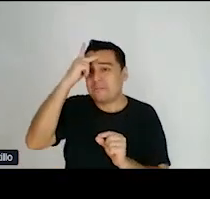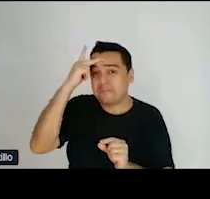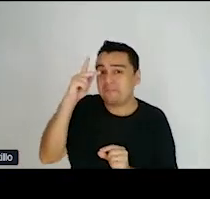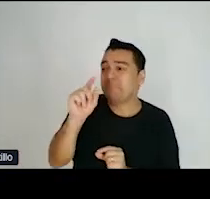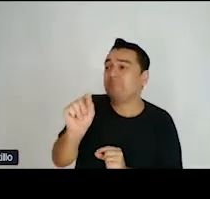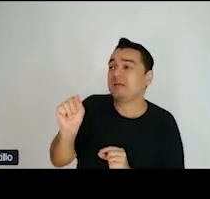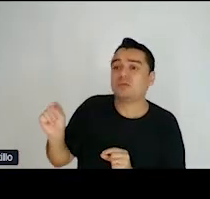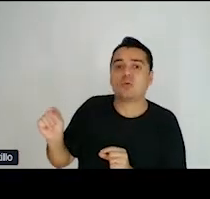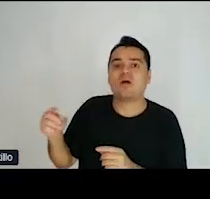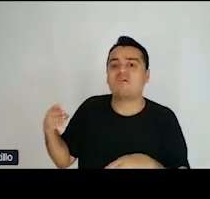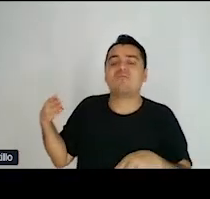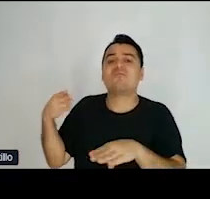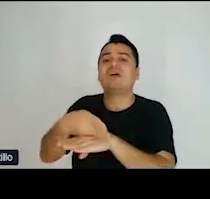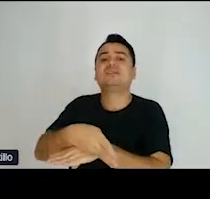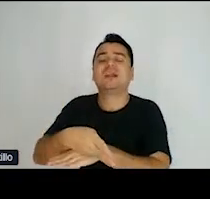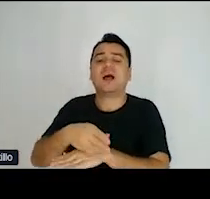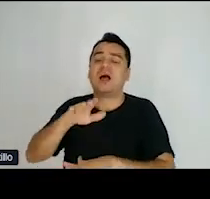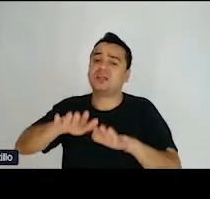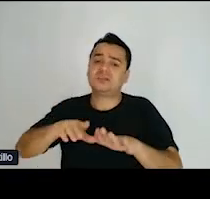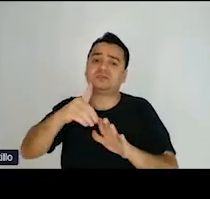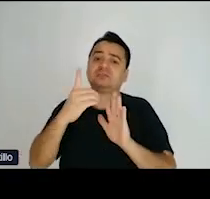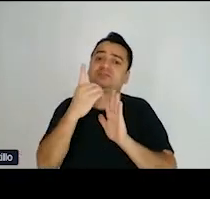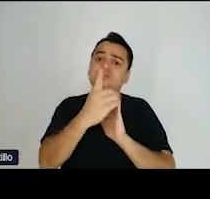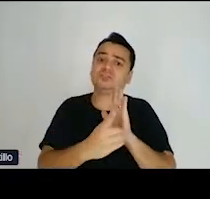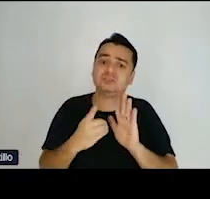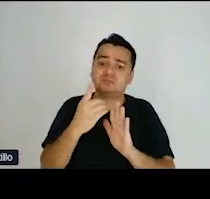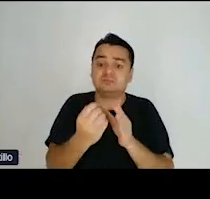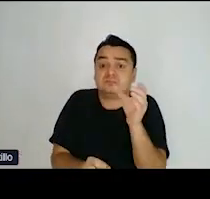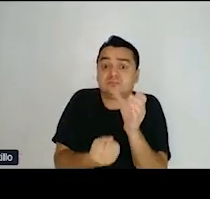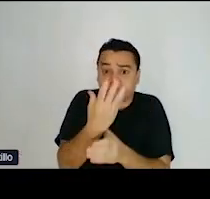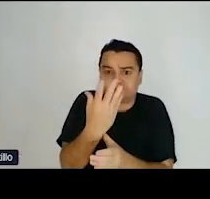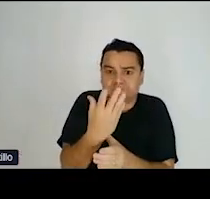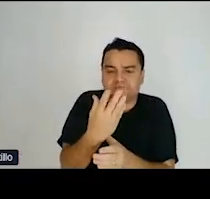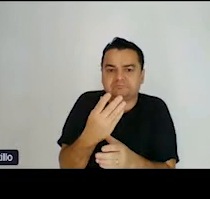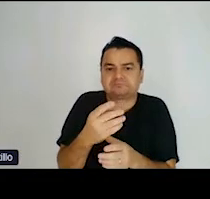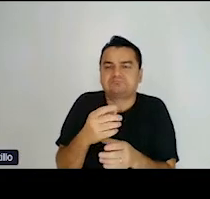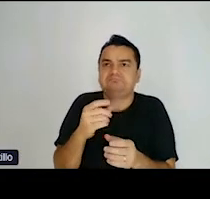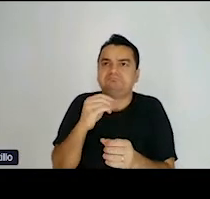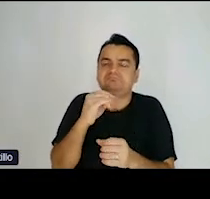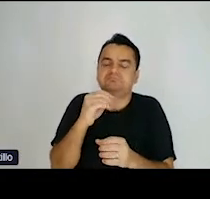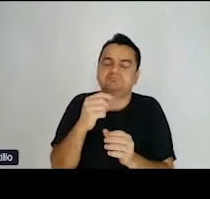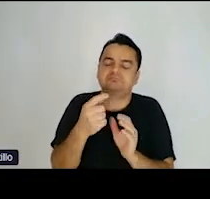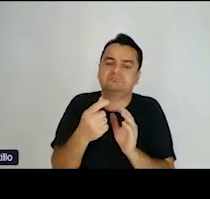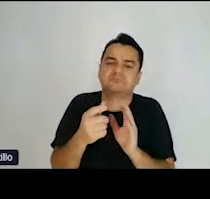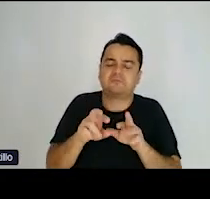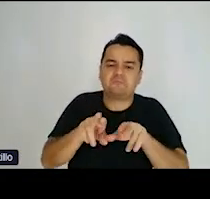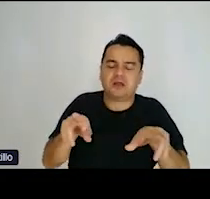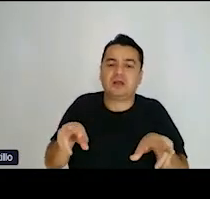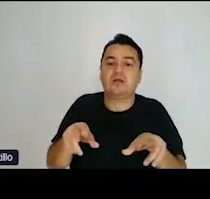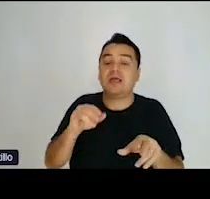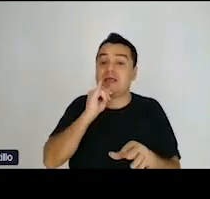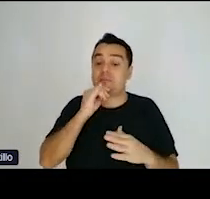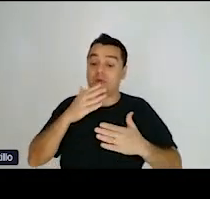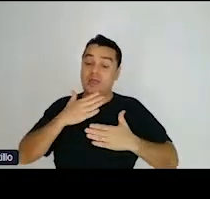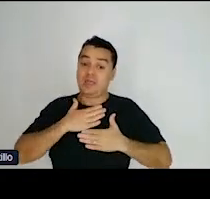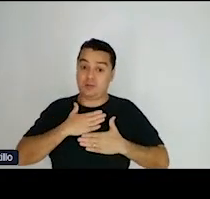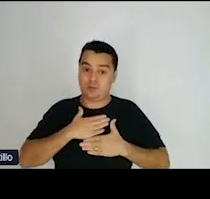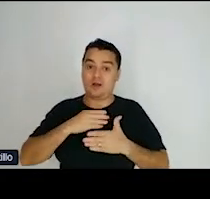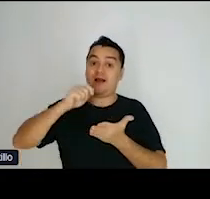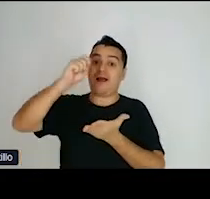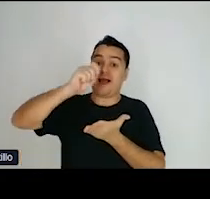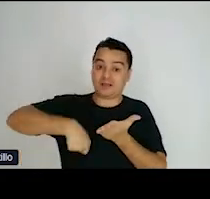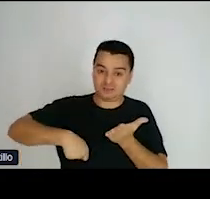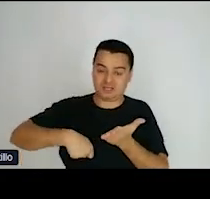acessando aquele produto digital. No caso da empresa onde eu atuo, é uma empresa de assinatura eletrônica,